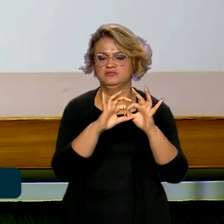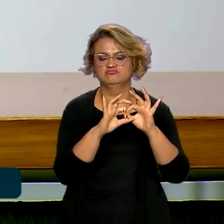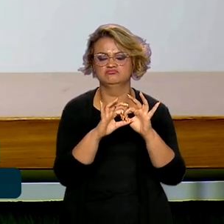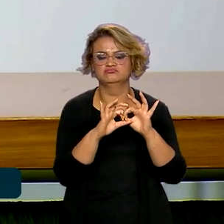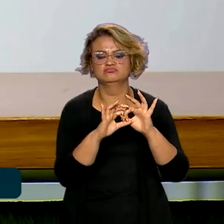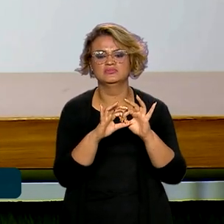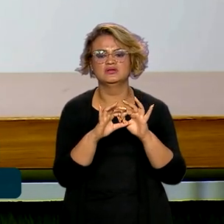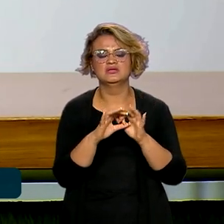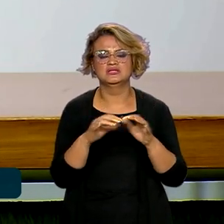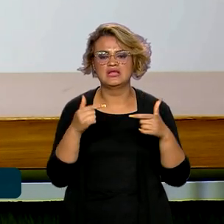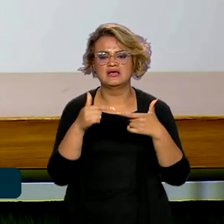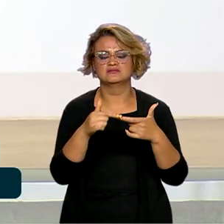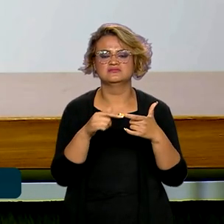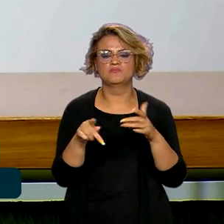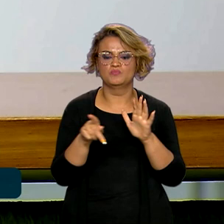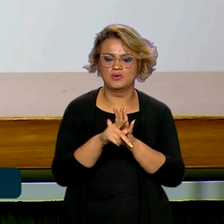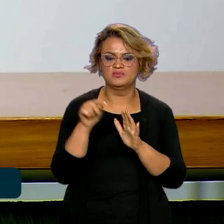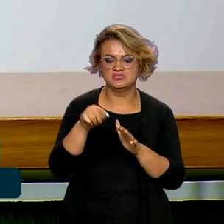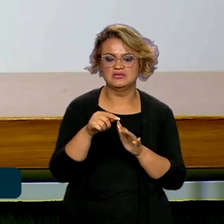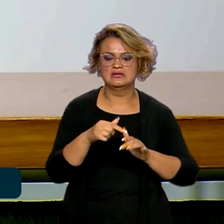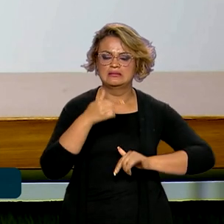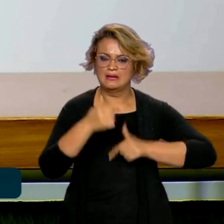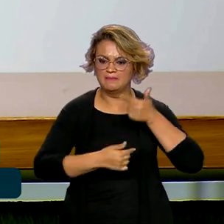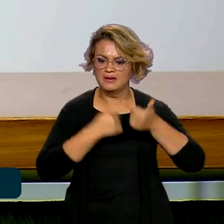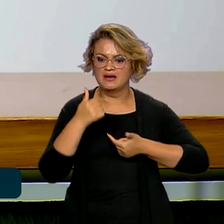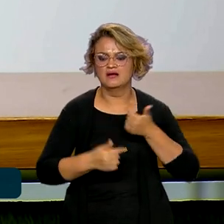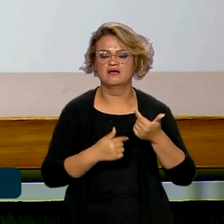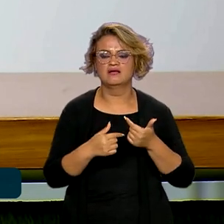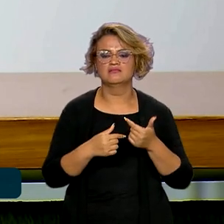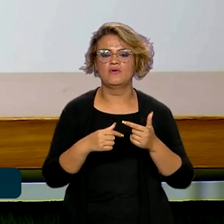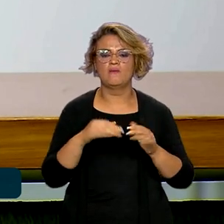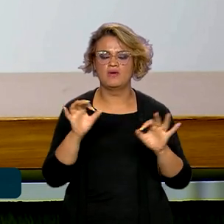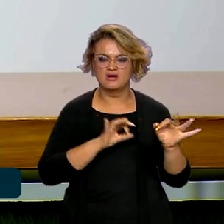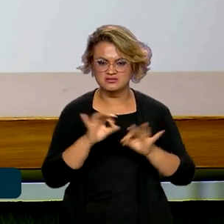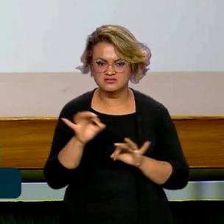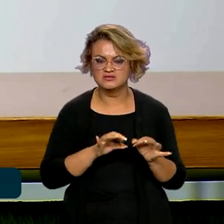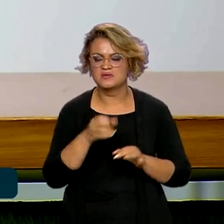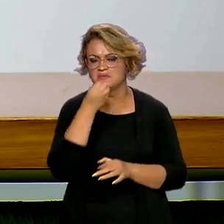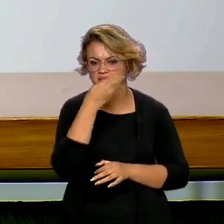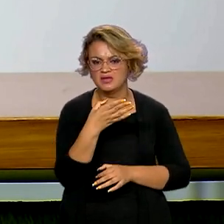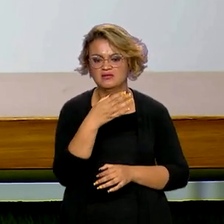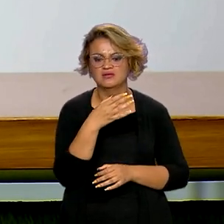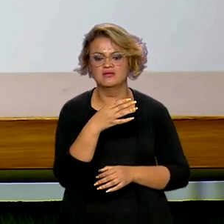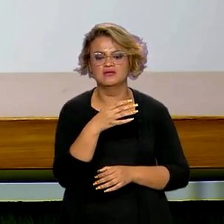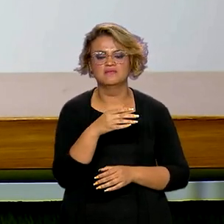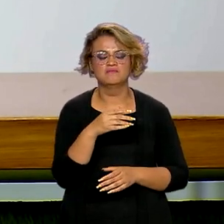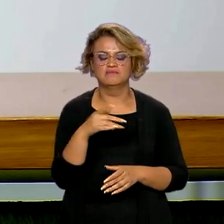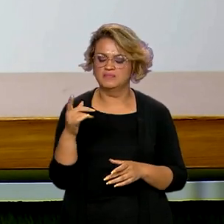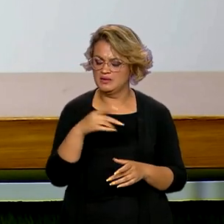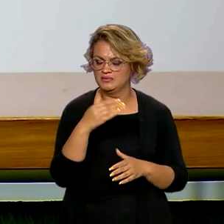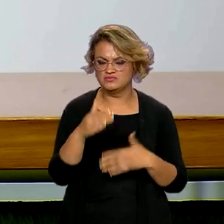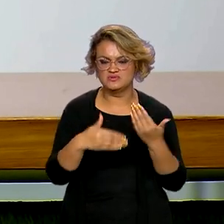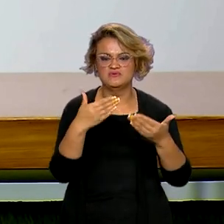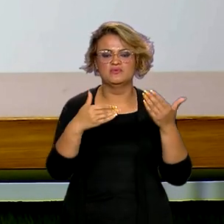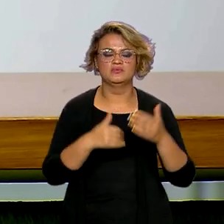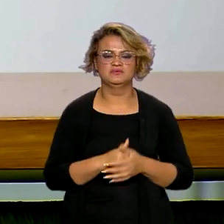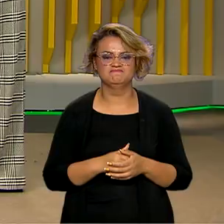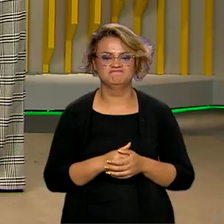em sua ação diplomática. Trabalhará de forma construtiva para estar seus pares nesse mesmo sentido.